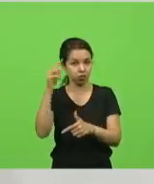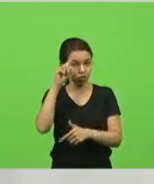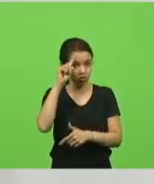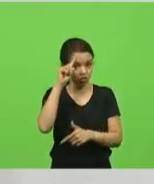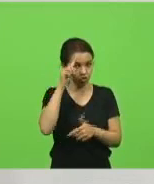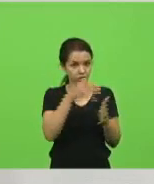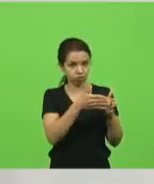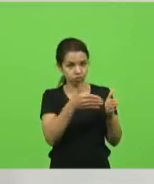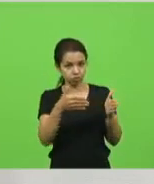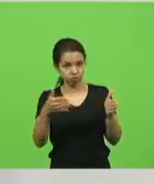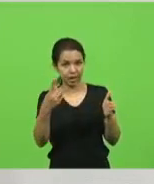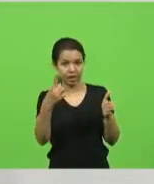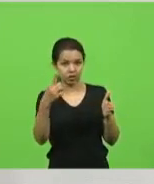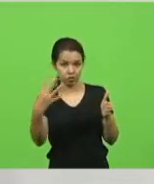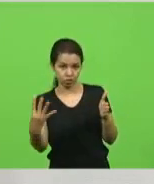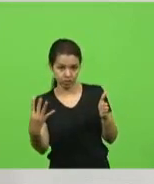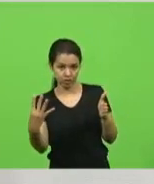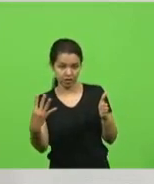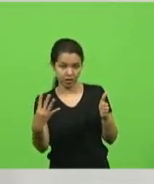administrativo.